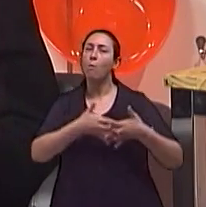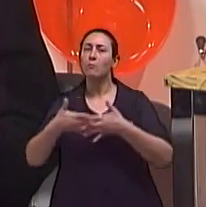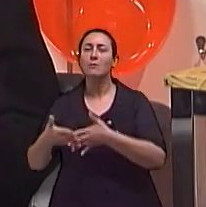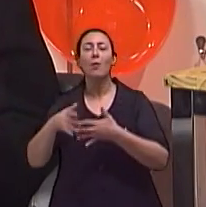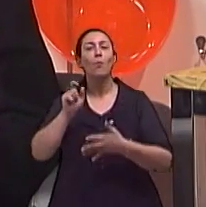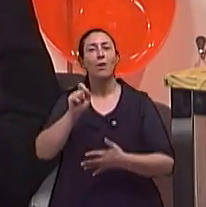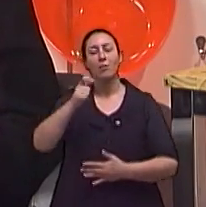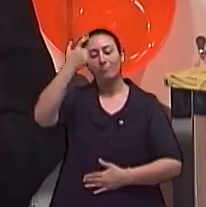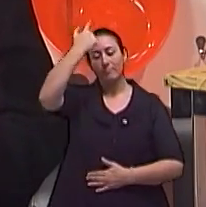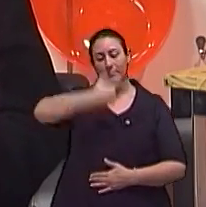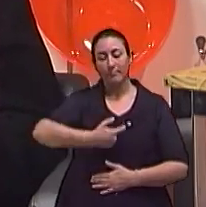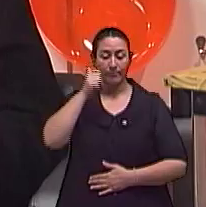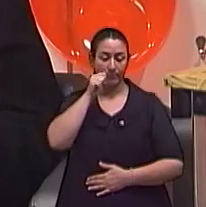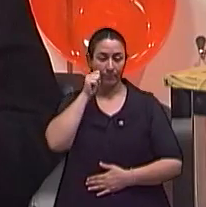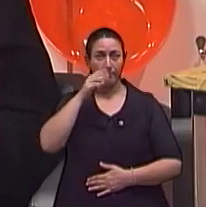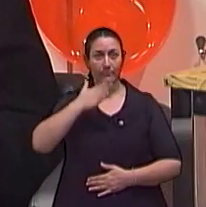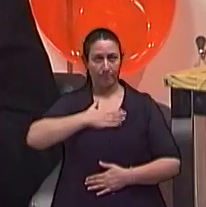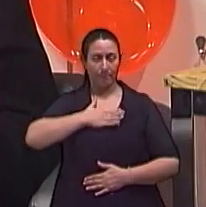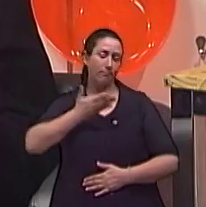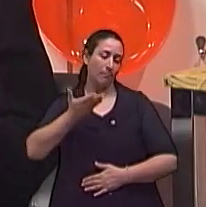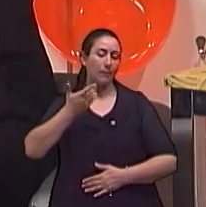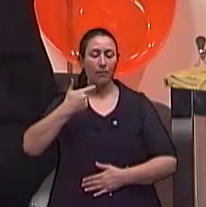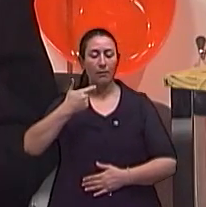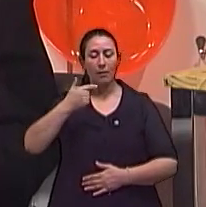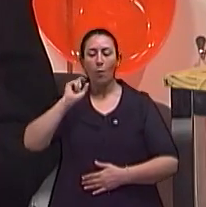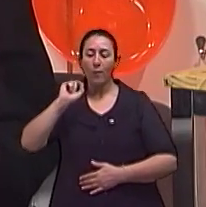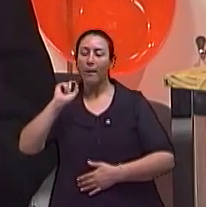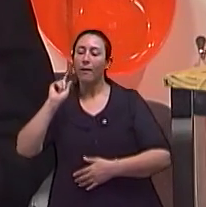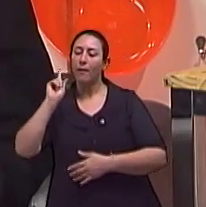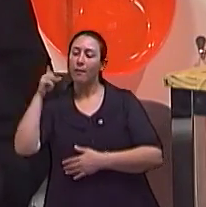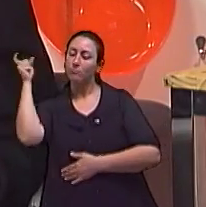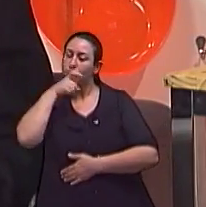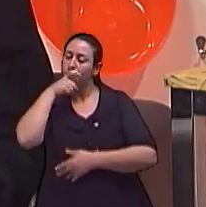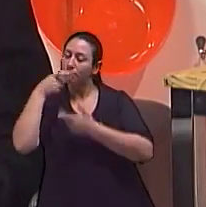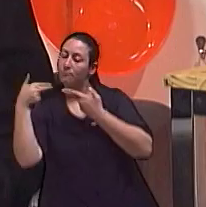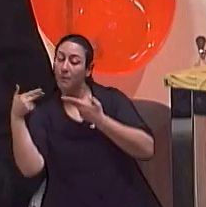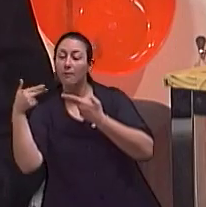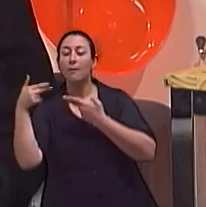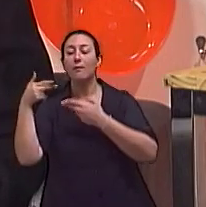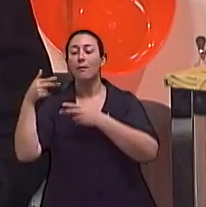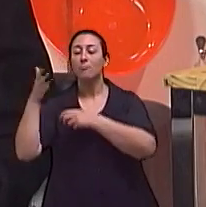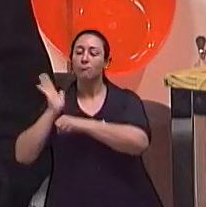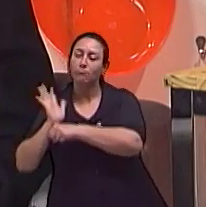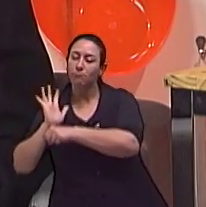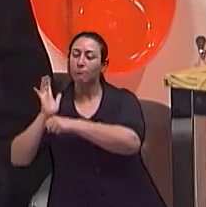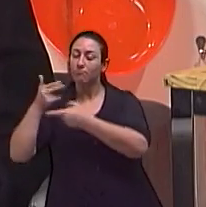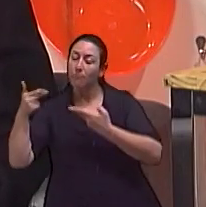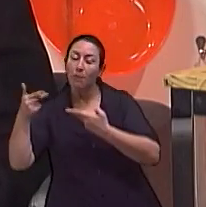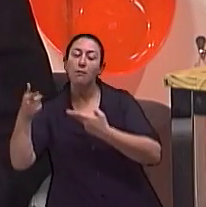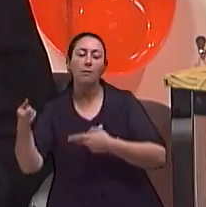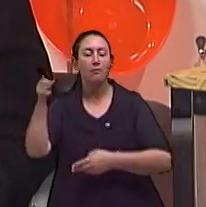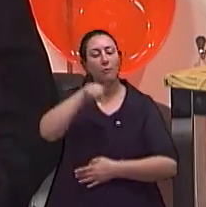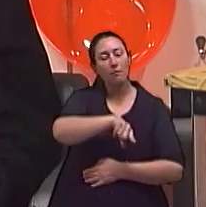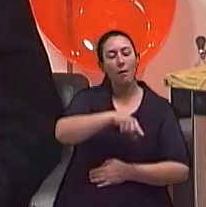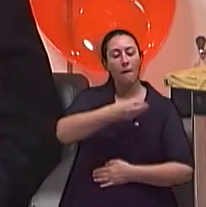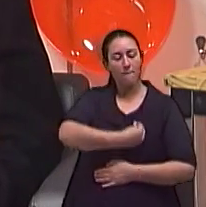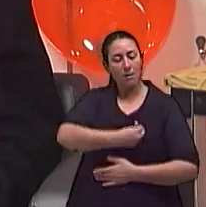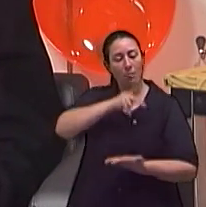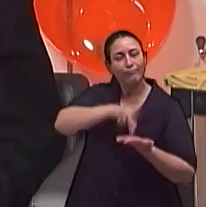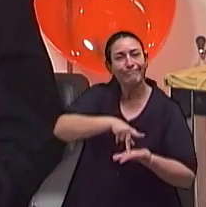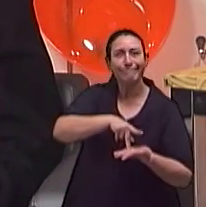fazem entre a ficção e a realidade. Uma coisa são os papéis que essas mulheres